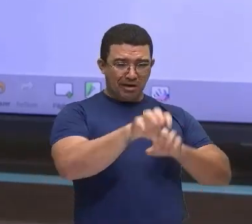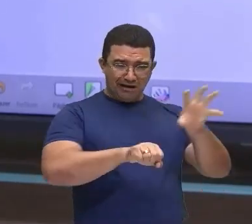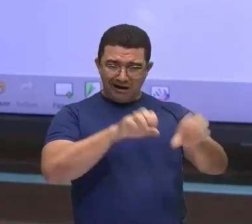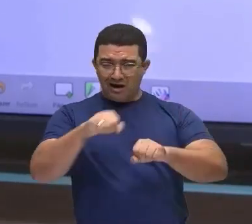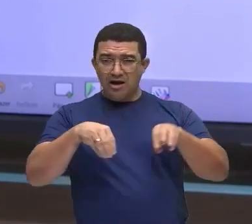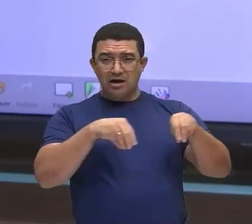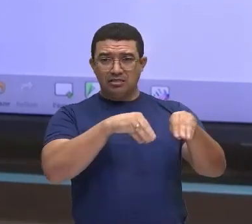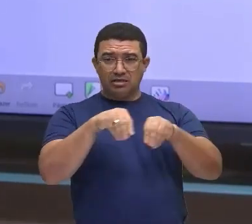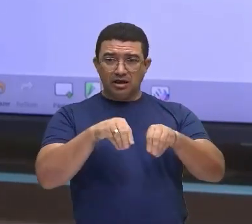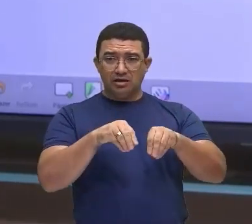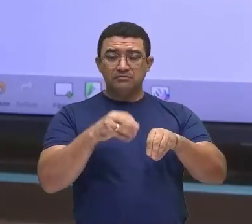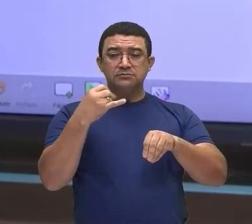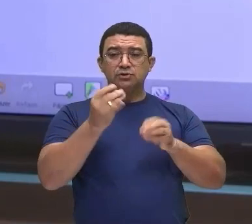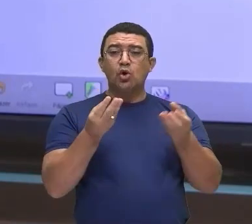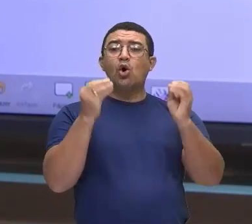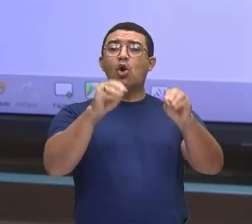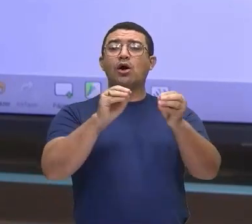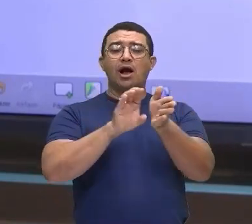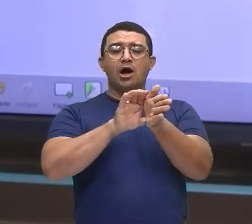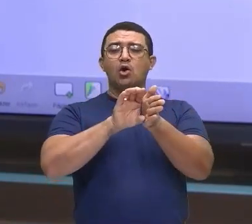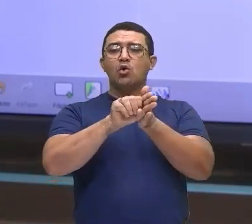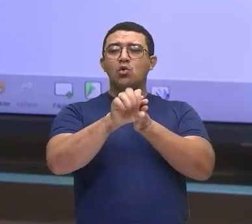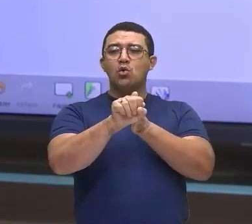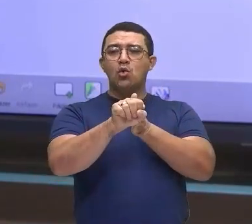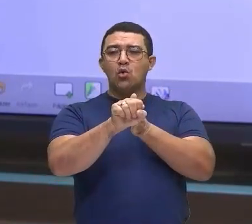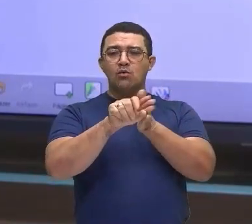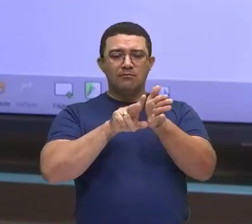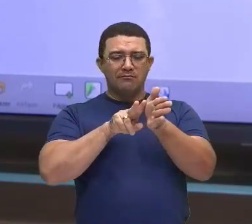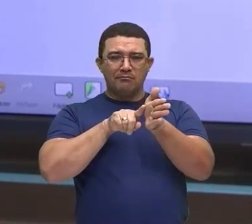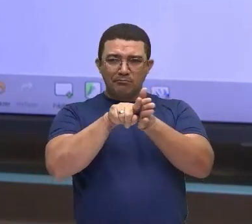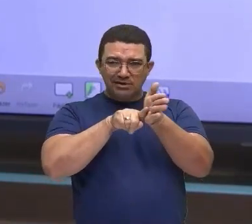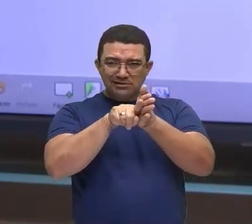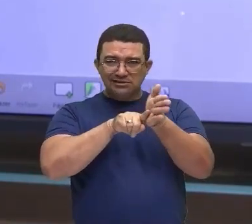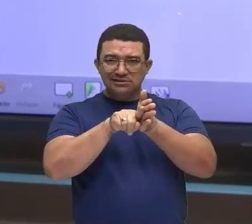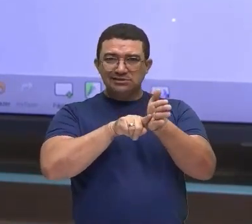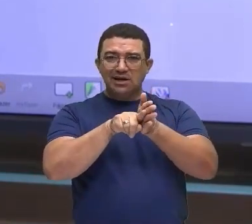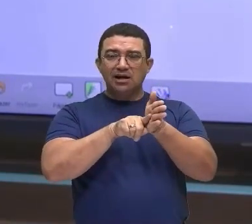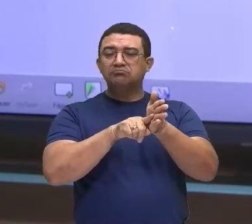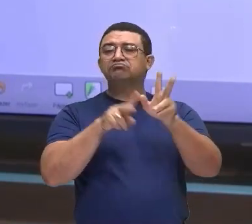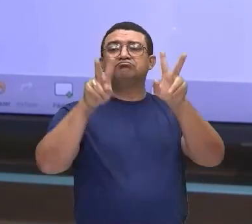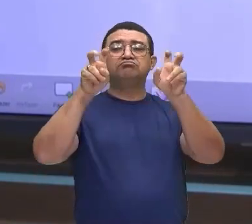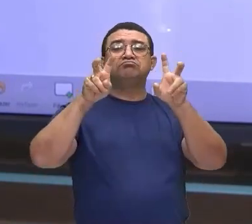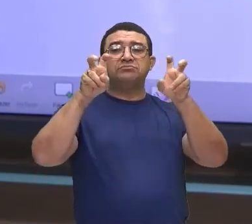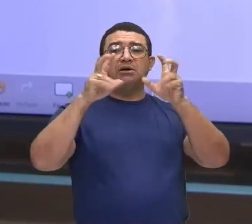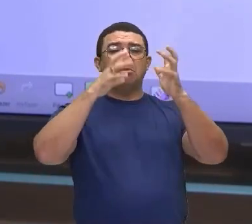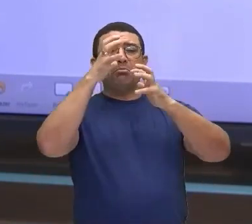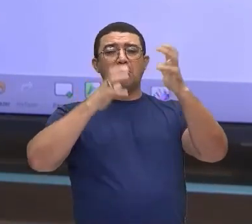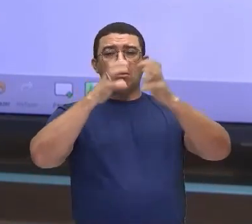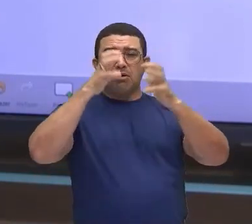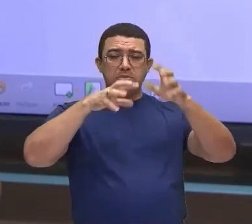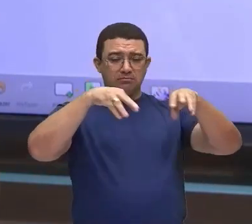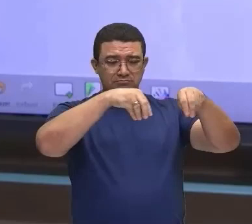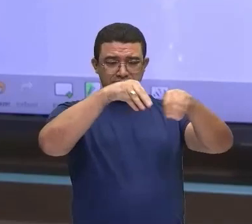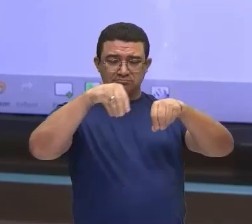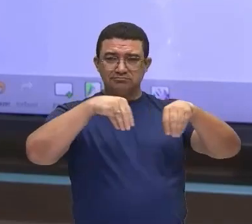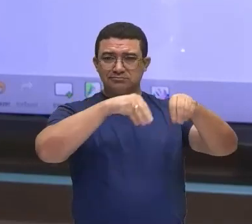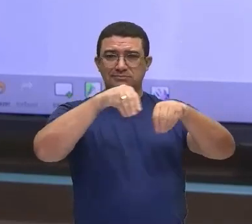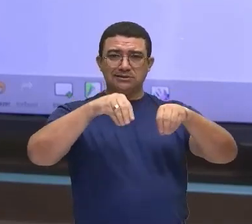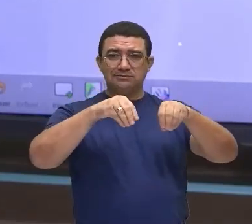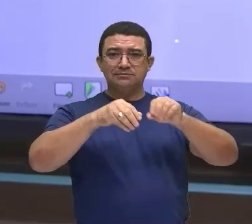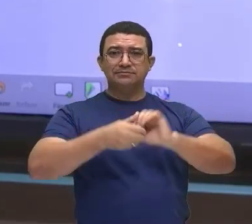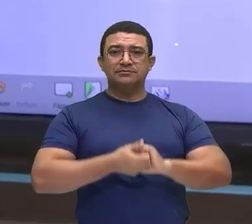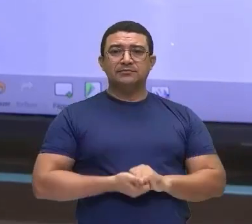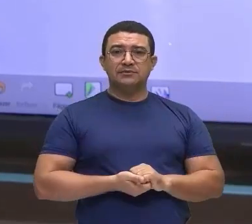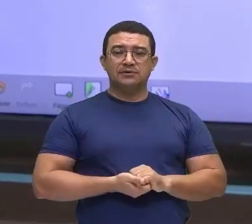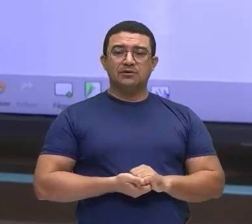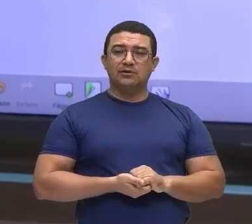no Google, der uma leve pesquisada, né? Uma rápida pesquisada sobre conflitos territoriais com relação